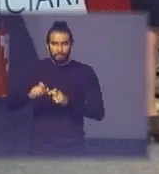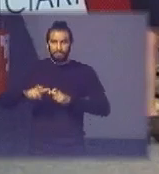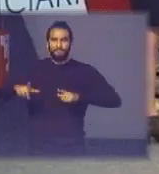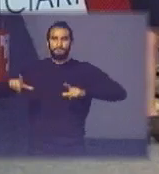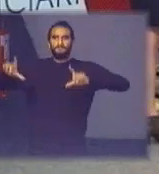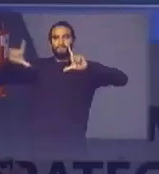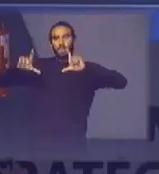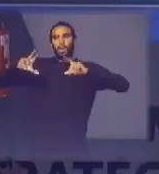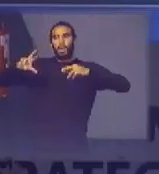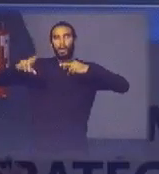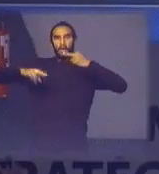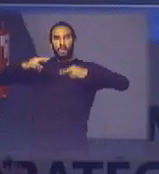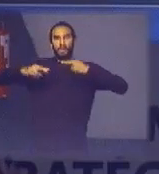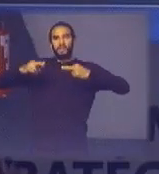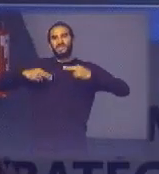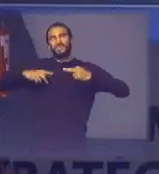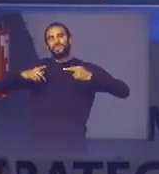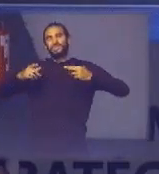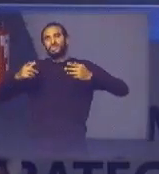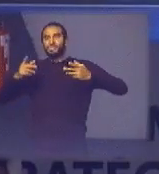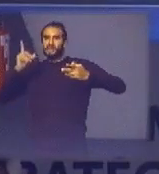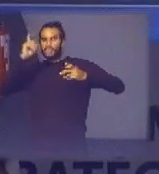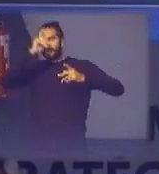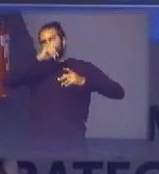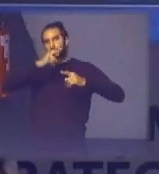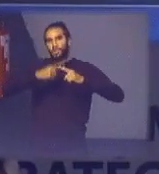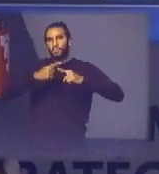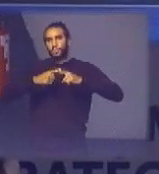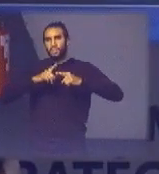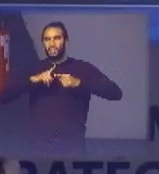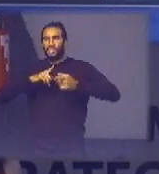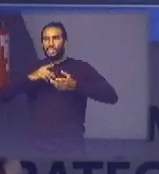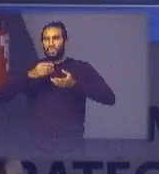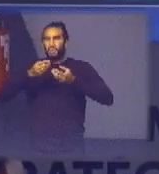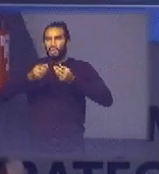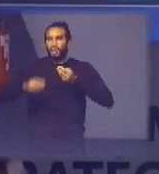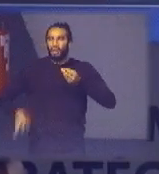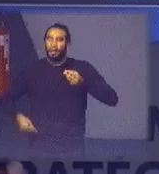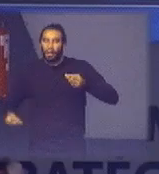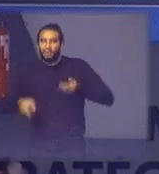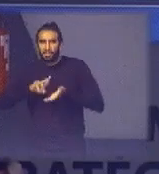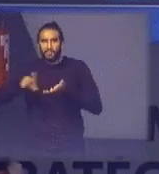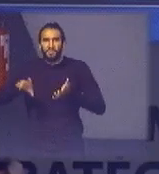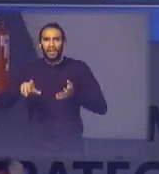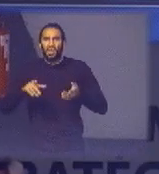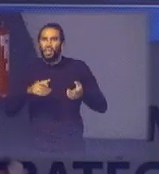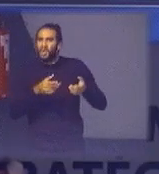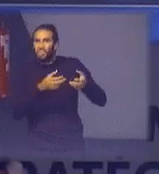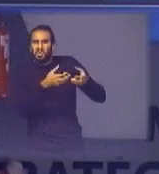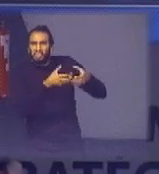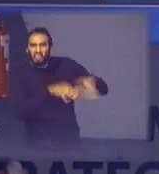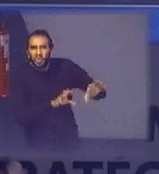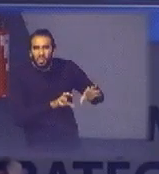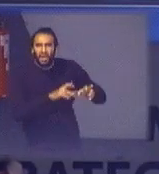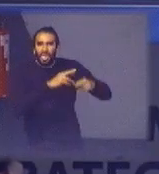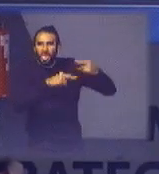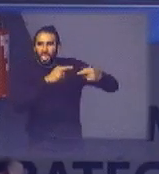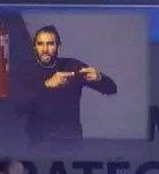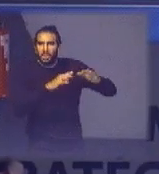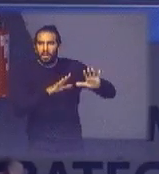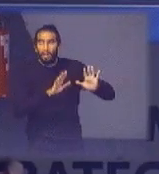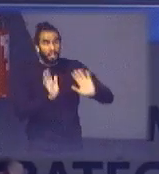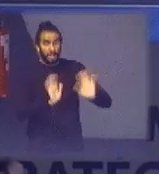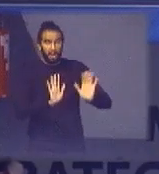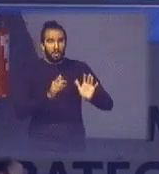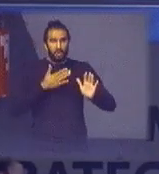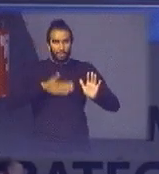reciclagem seria o menos eficiente Lúcia é indesejável fazer reciclagem de forma nenhuma alimenta a cadeia produtiva alimenta a cadeia